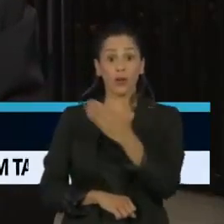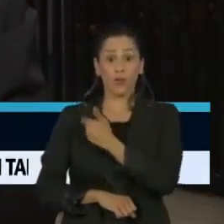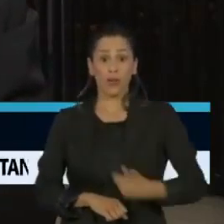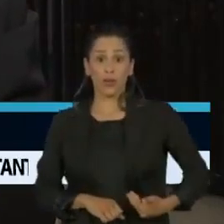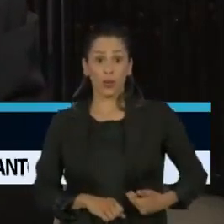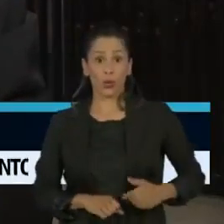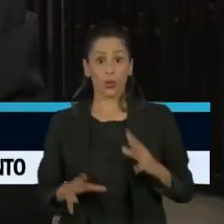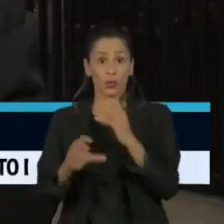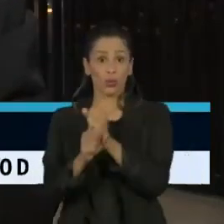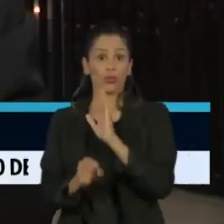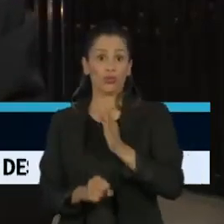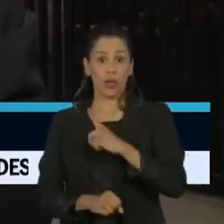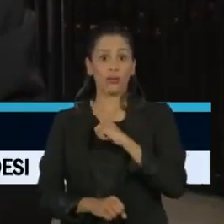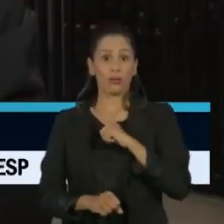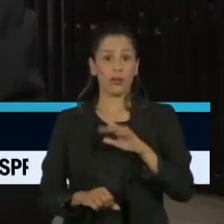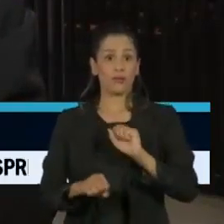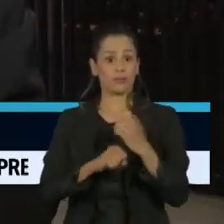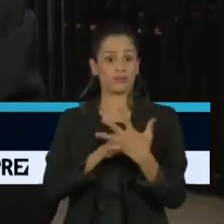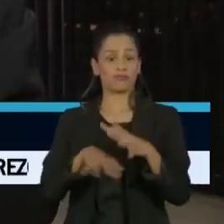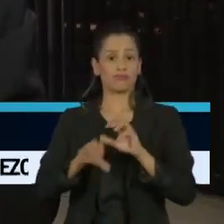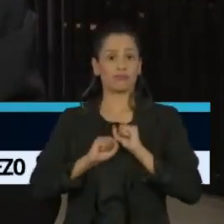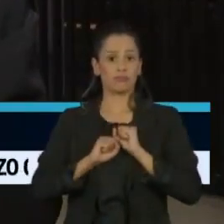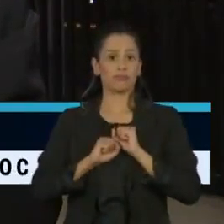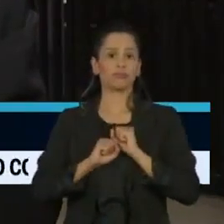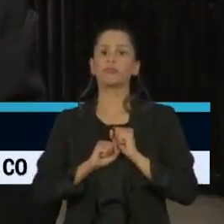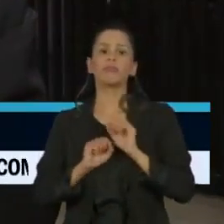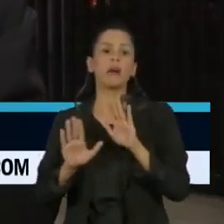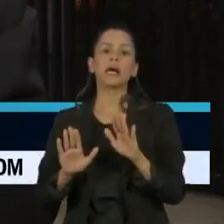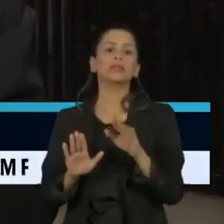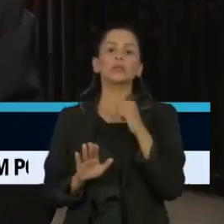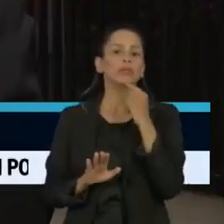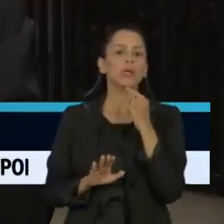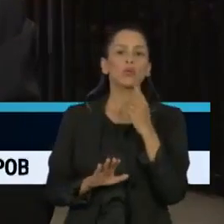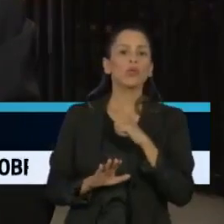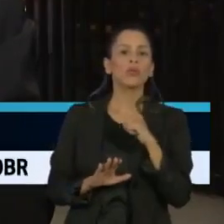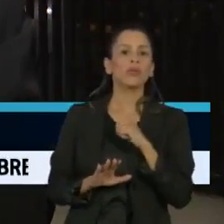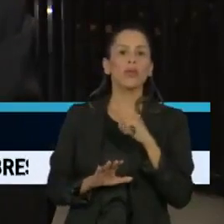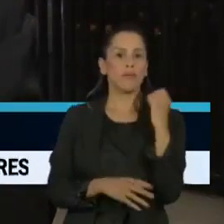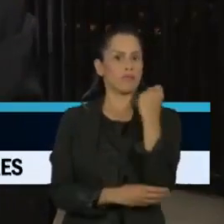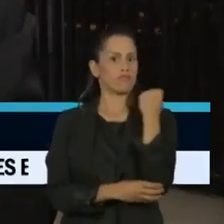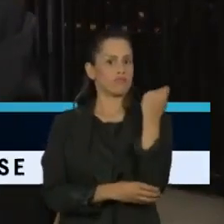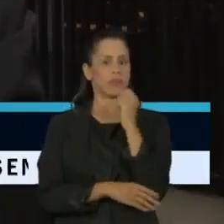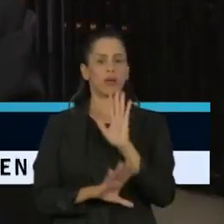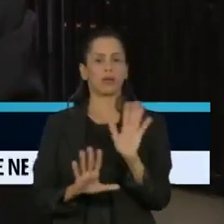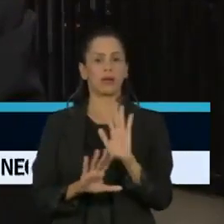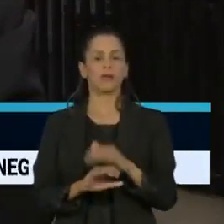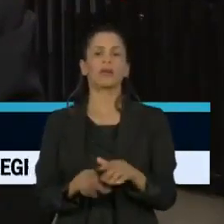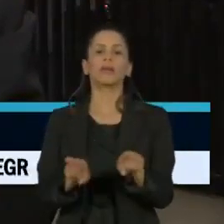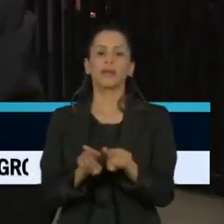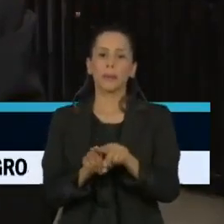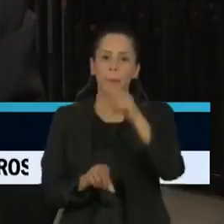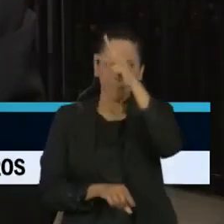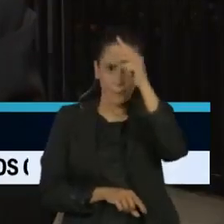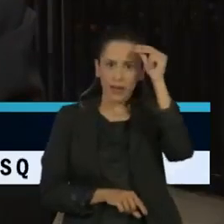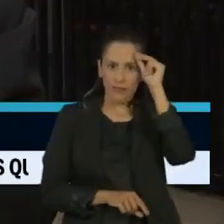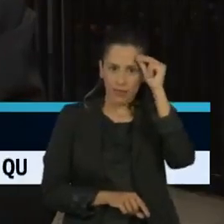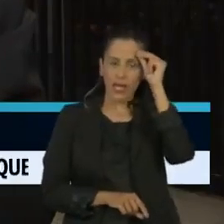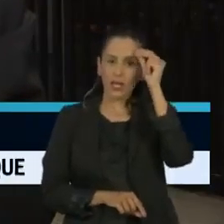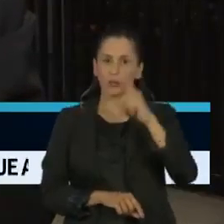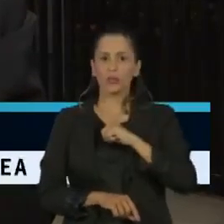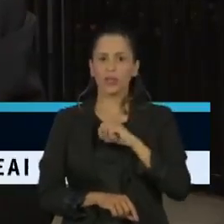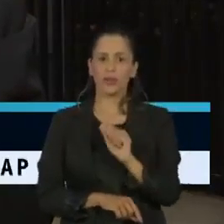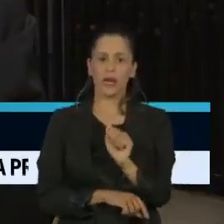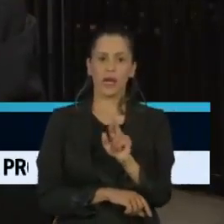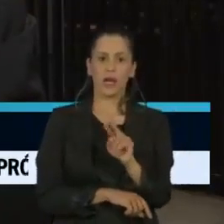agora, nenhum deles desenvolveu a forma mais grave da Covid-19. Entre os prefeitos das capitais, Arthur Virgílio de Manaus